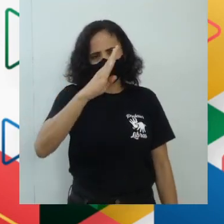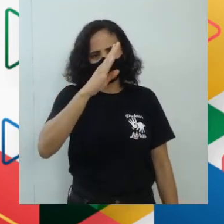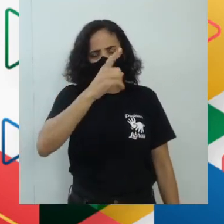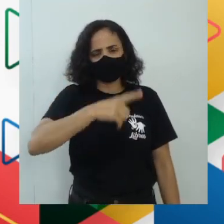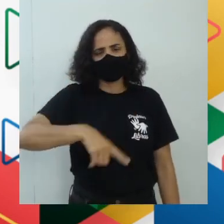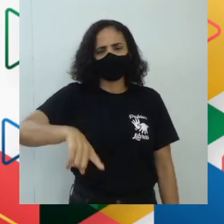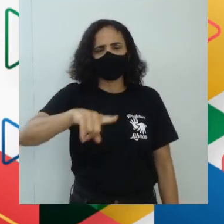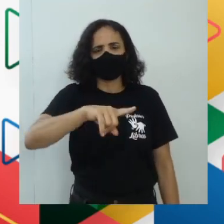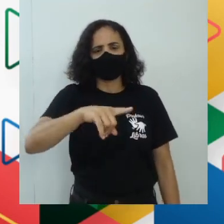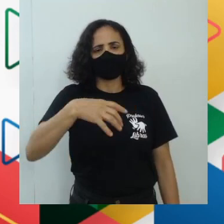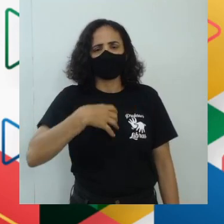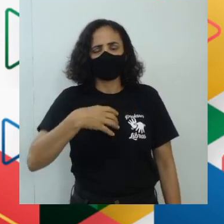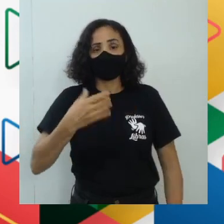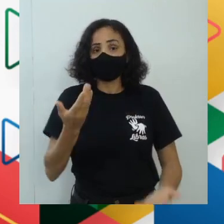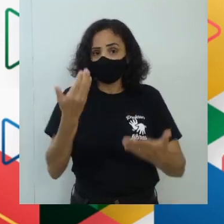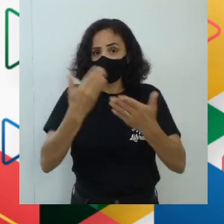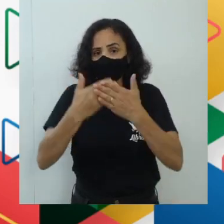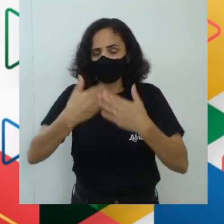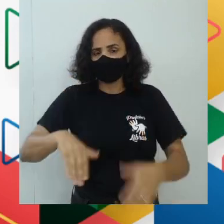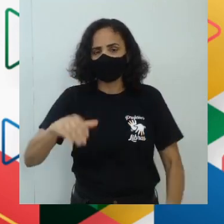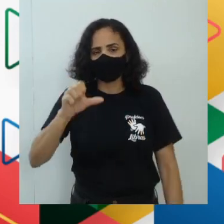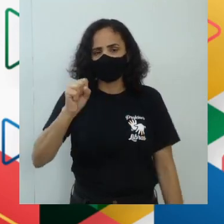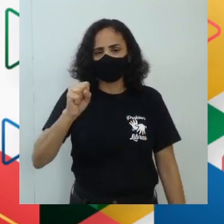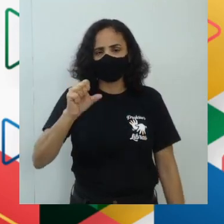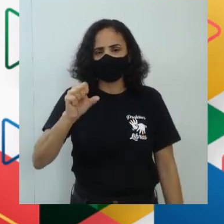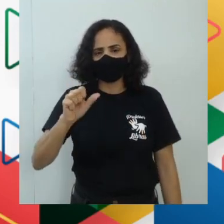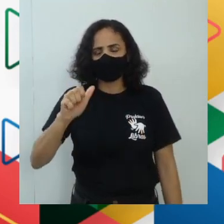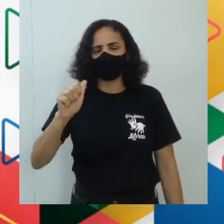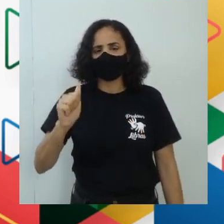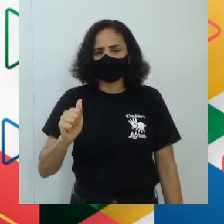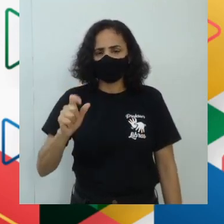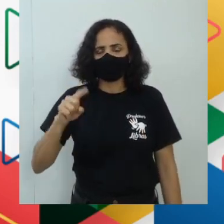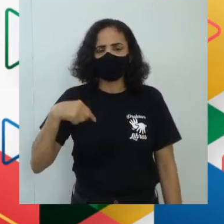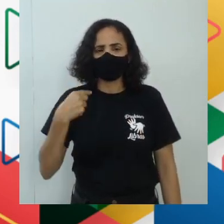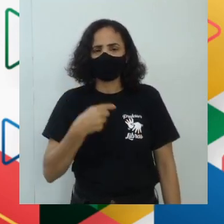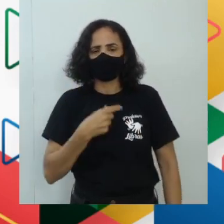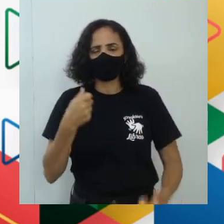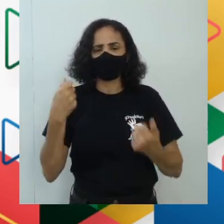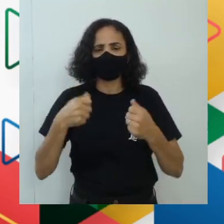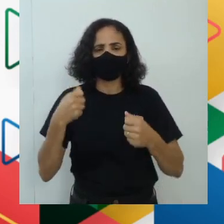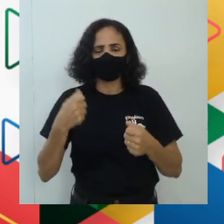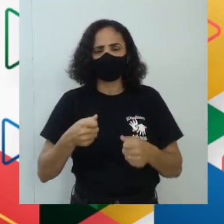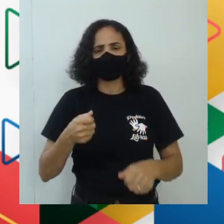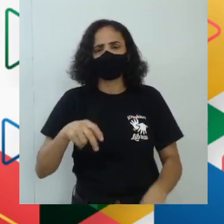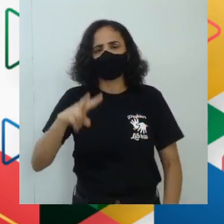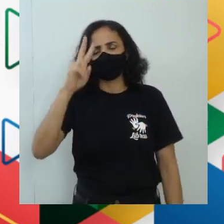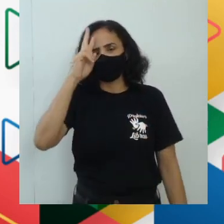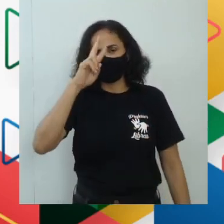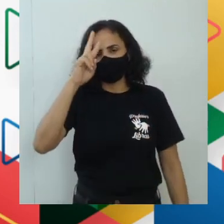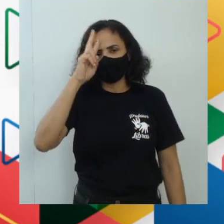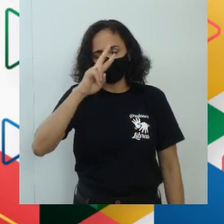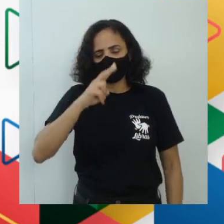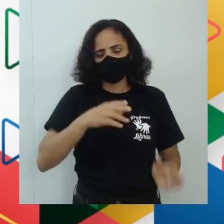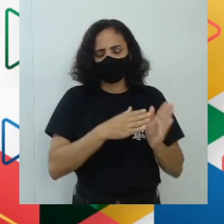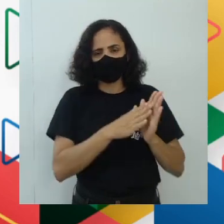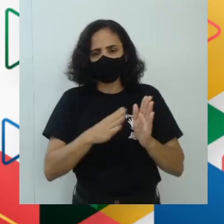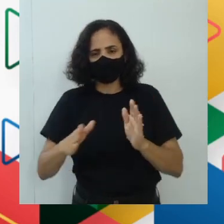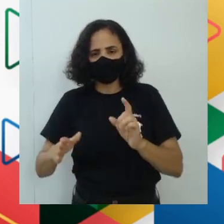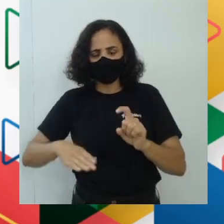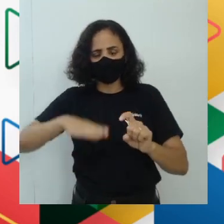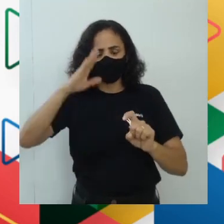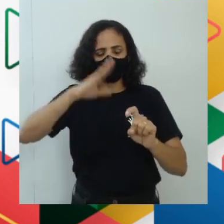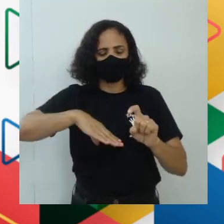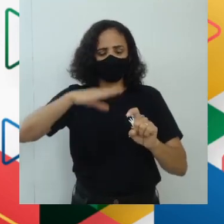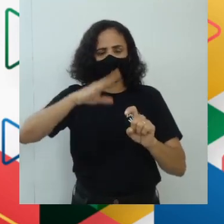quando for fazer a prova do SSA, que a gente não pode afirmar de maneira alguma que o mito